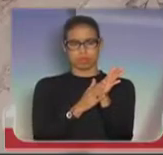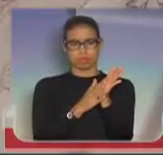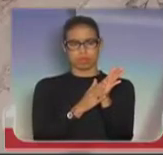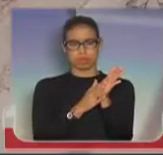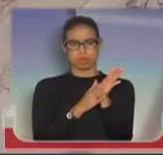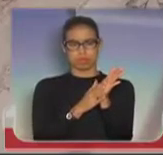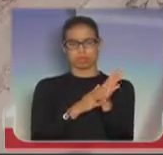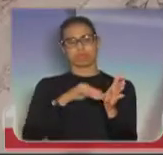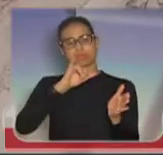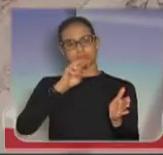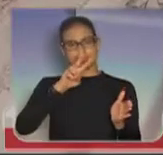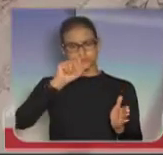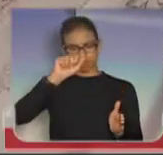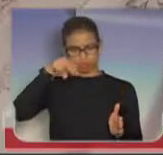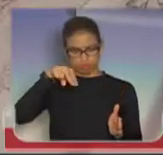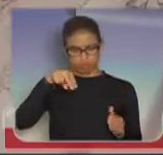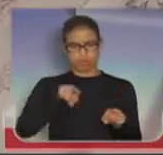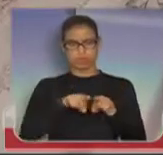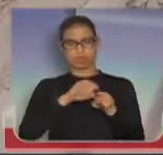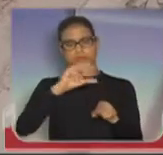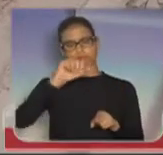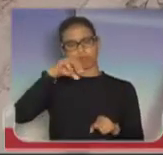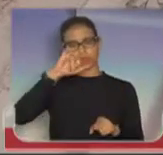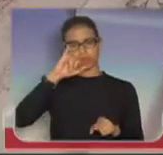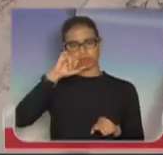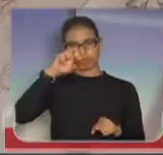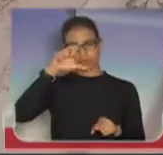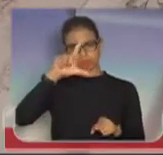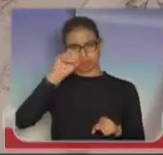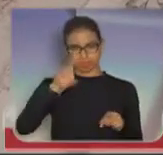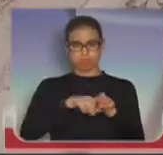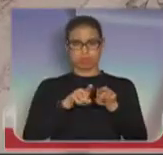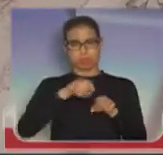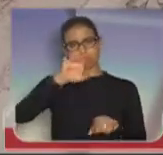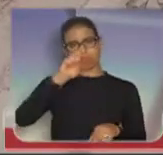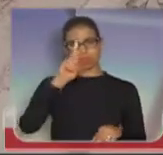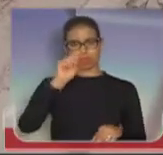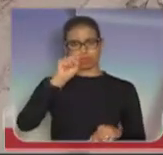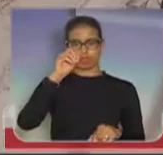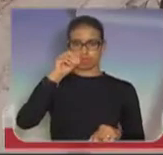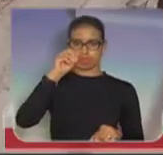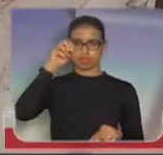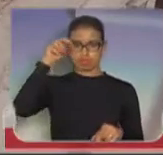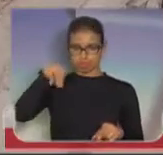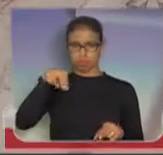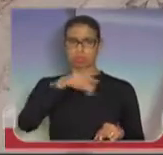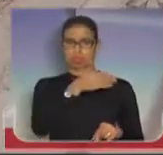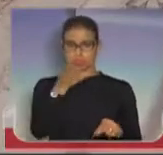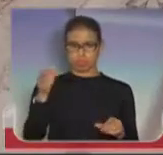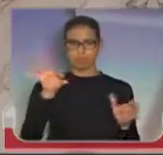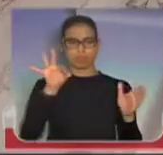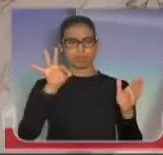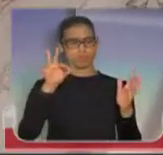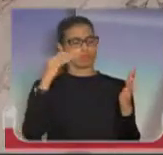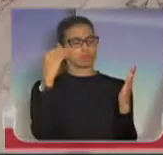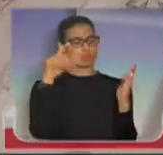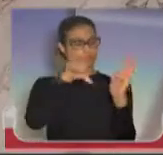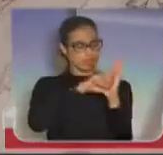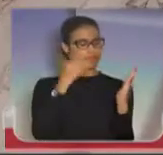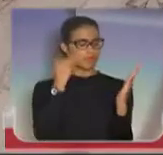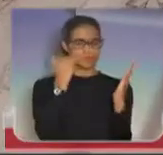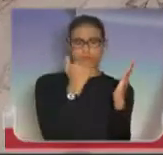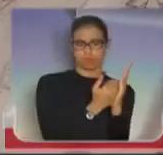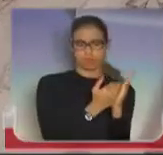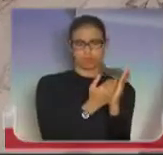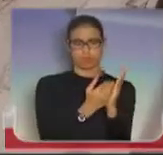desembargadores Ivan Sartori, Camilo Lelis e Edson Brandão, porque eles cumpriram a lei. Doa a quem doer.